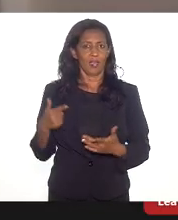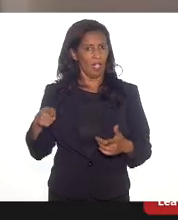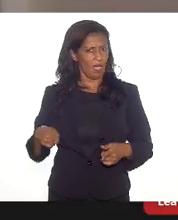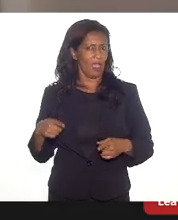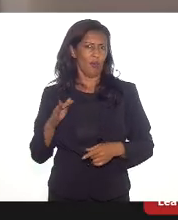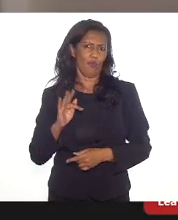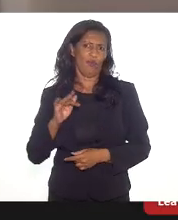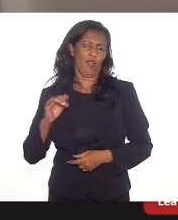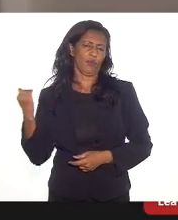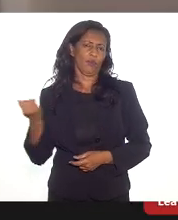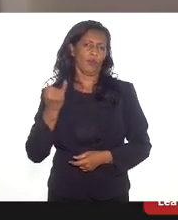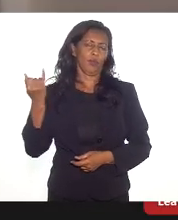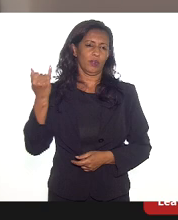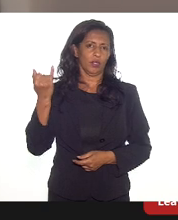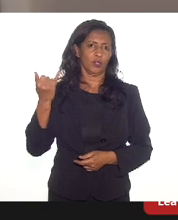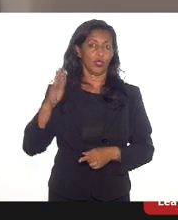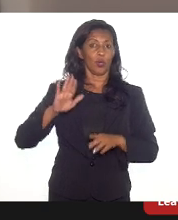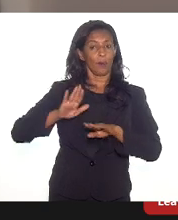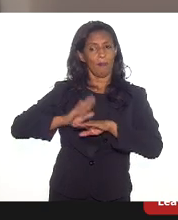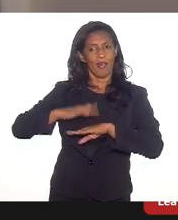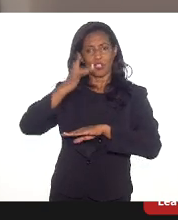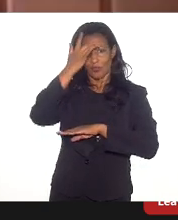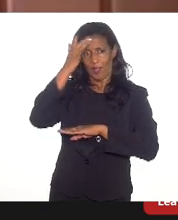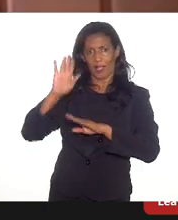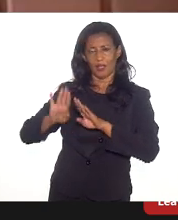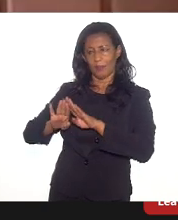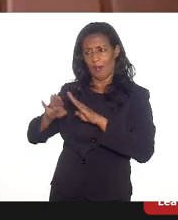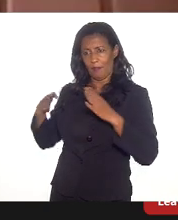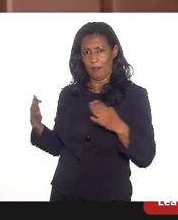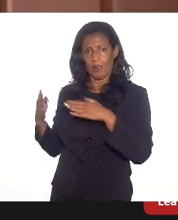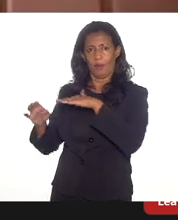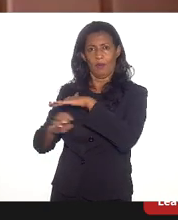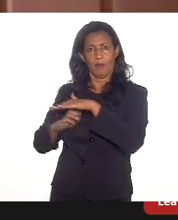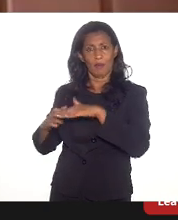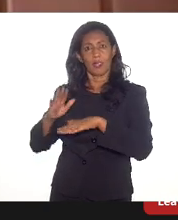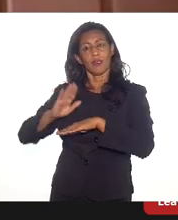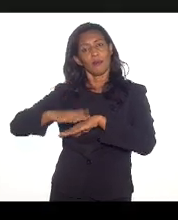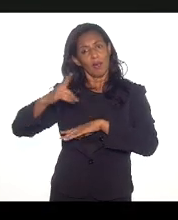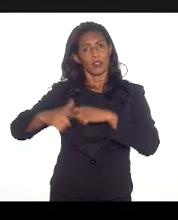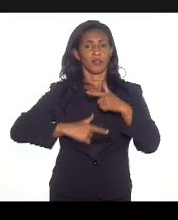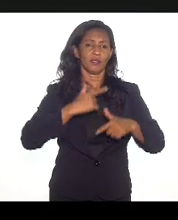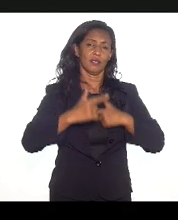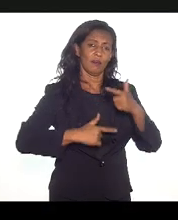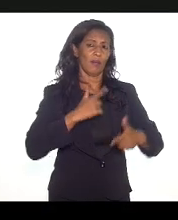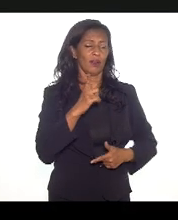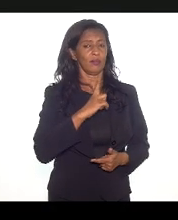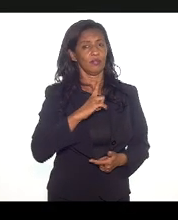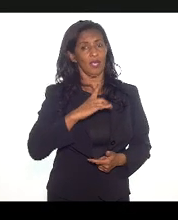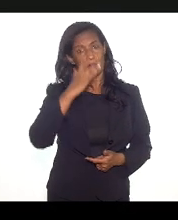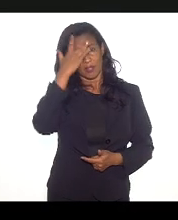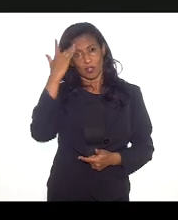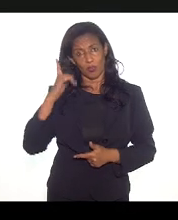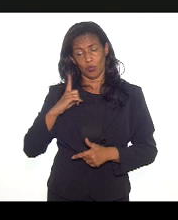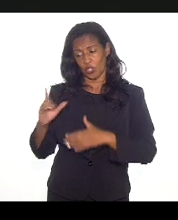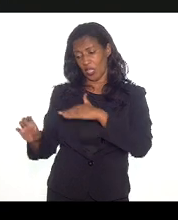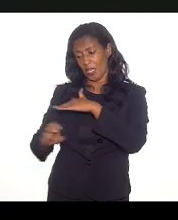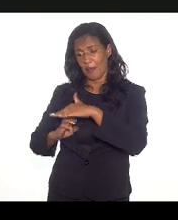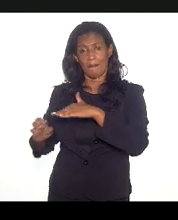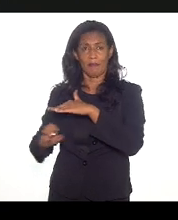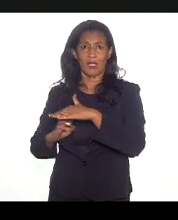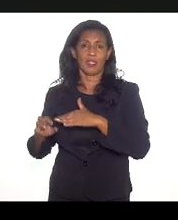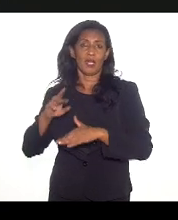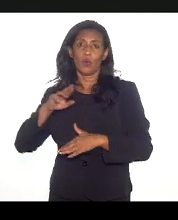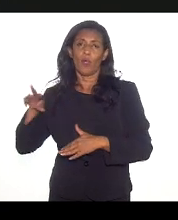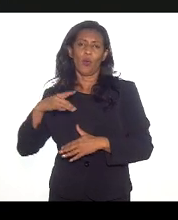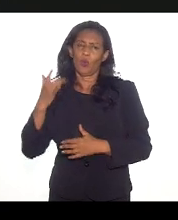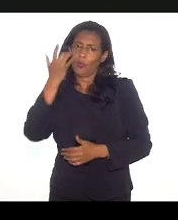importante. claro, quanto mais fácil for abrir uma empresa... Para concluir, Mauro. Mais empresas vai se abrir, mas as pessoas abrem empresas não quando é fácil abrir,